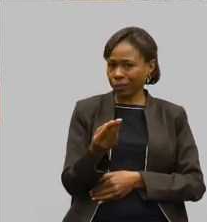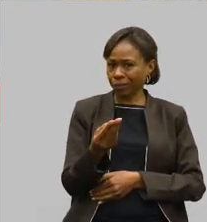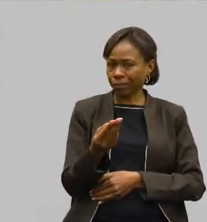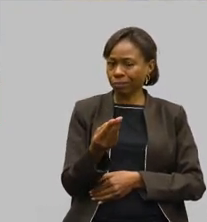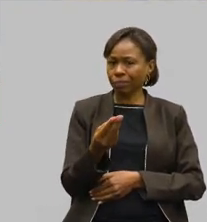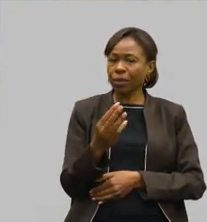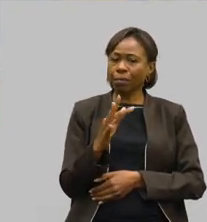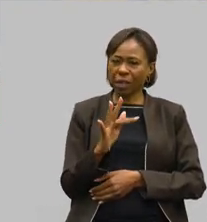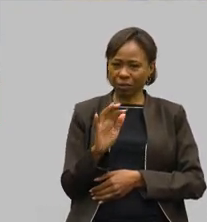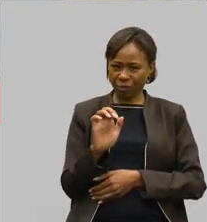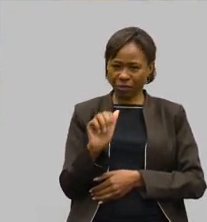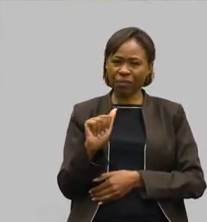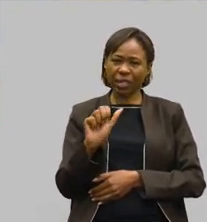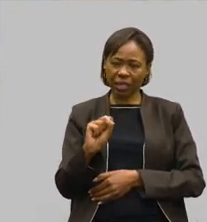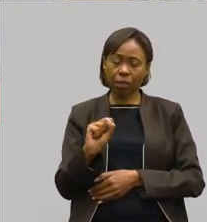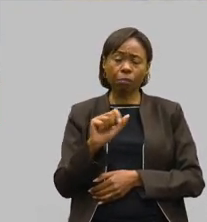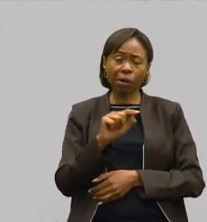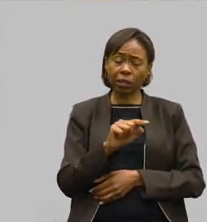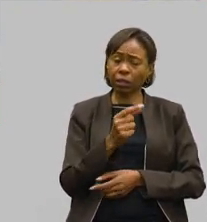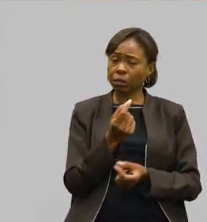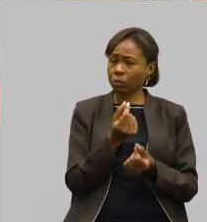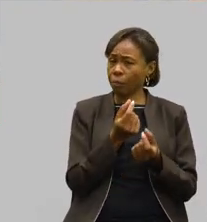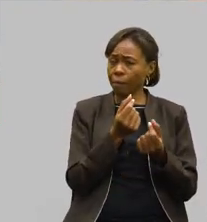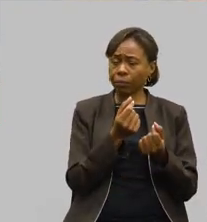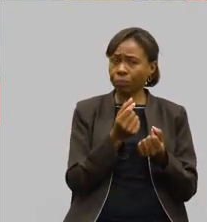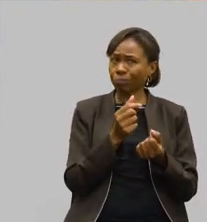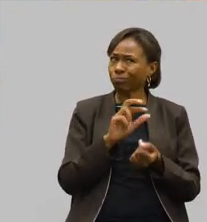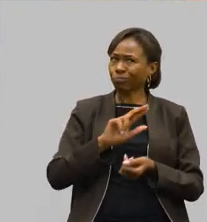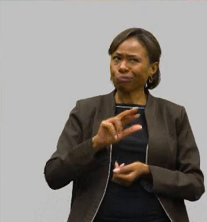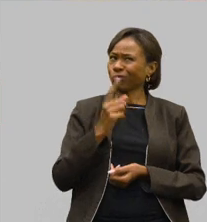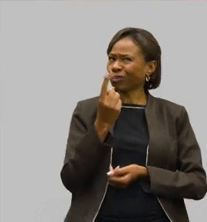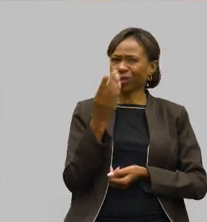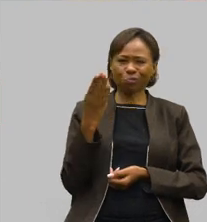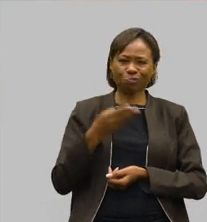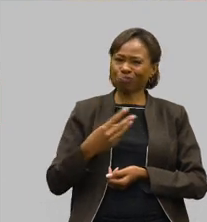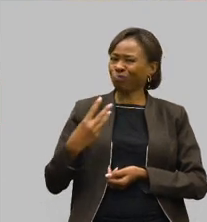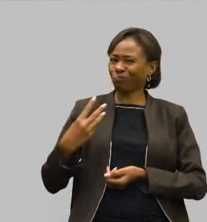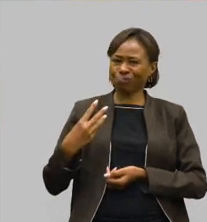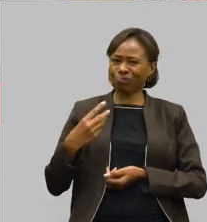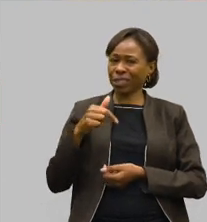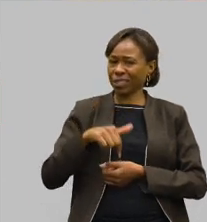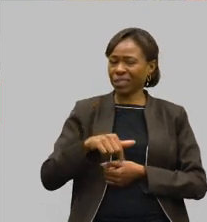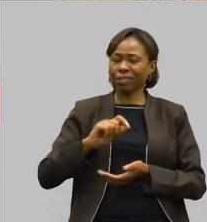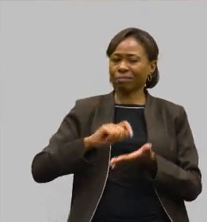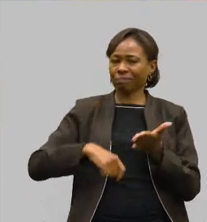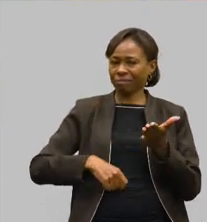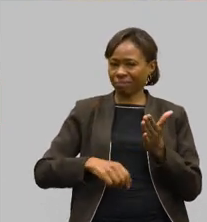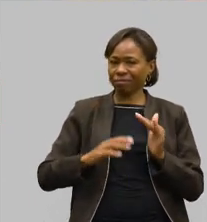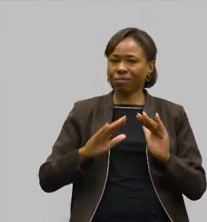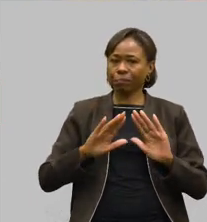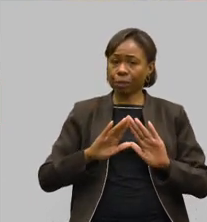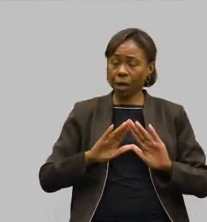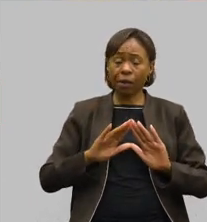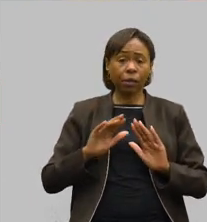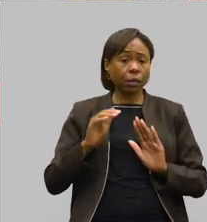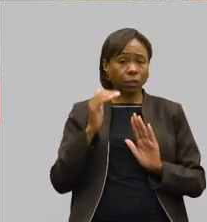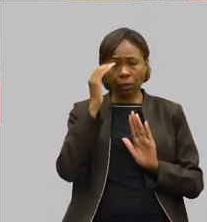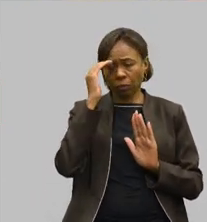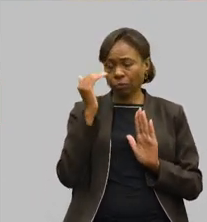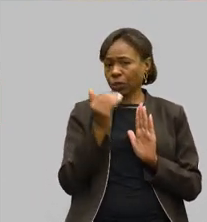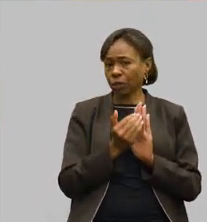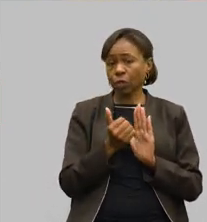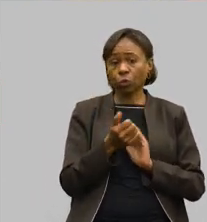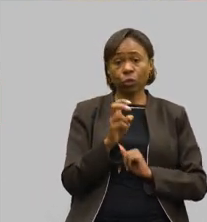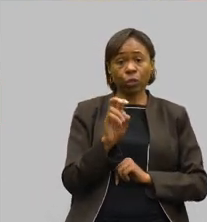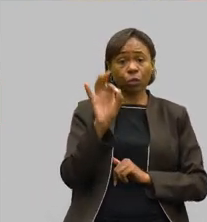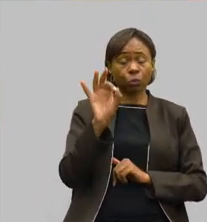é nem um terço dos valores autorizados pela Assembleia e não chegam nem a atender a vinculação legal de 15% do